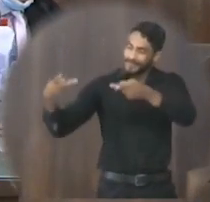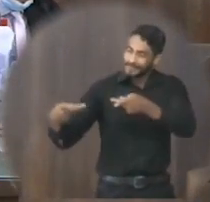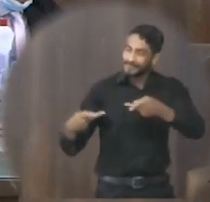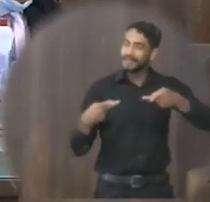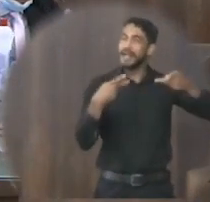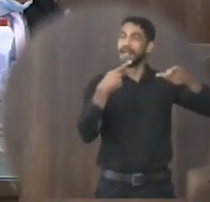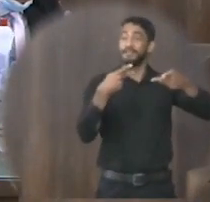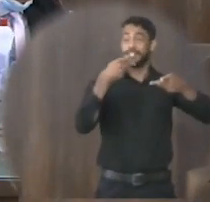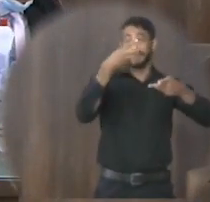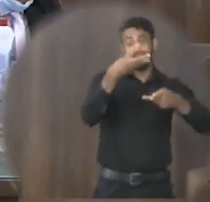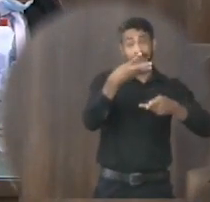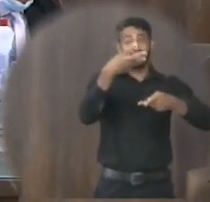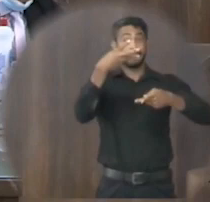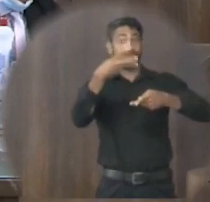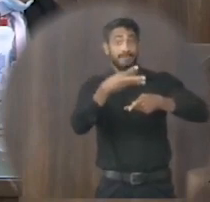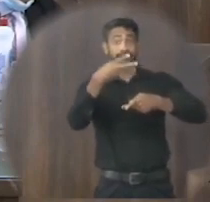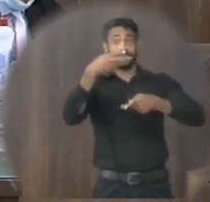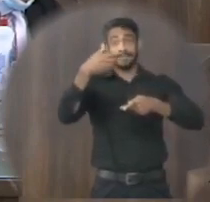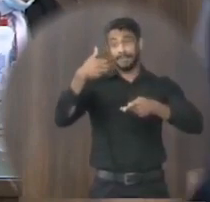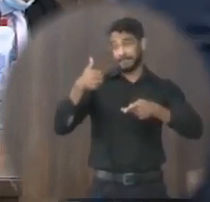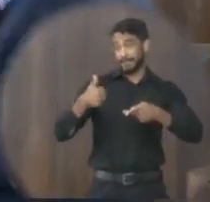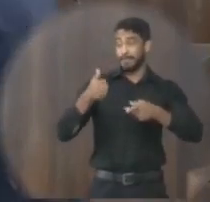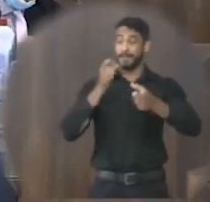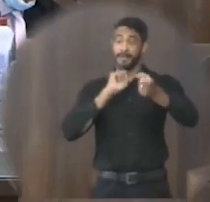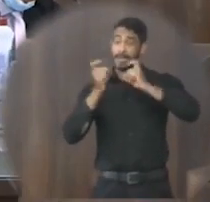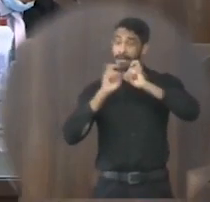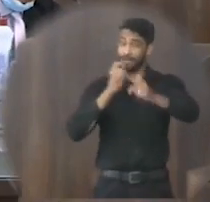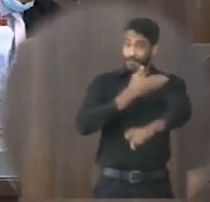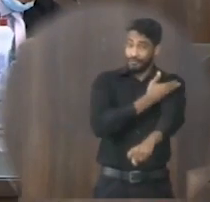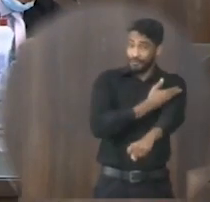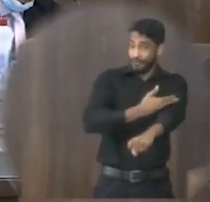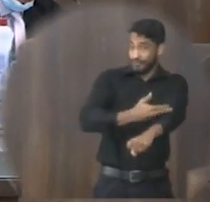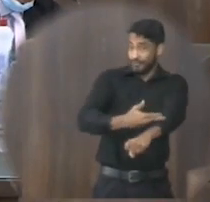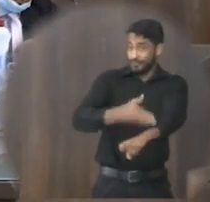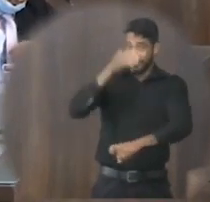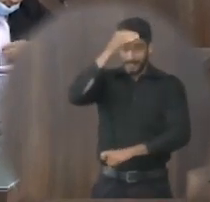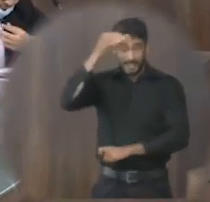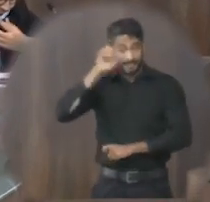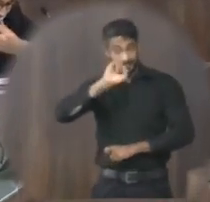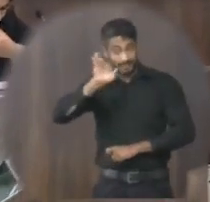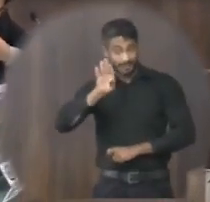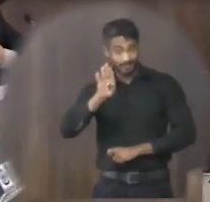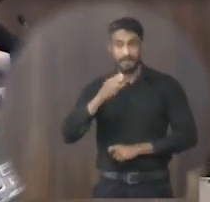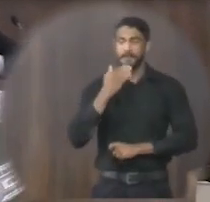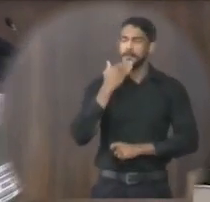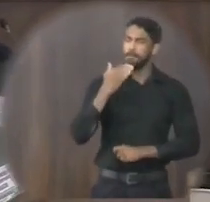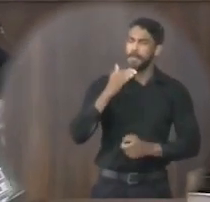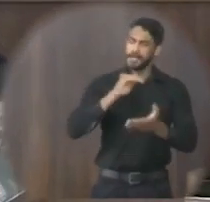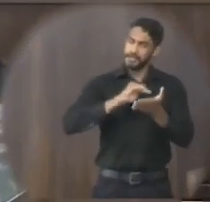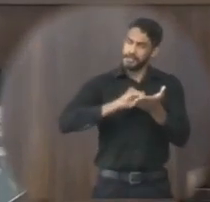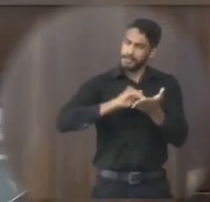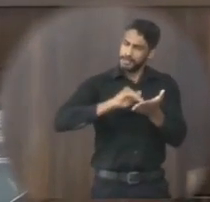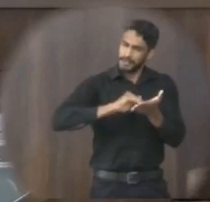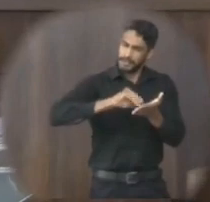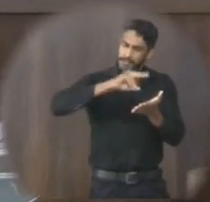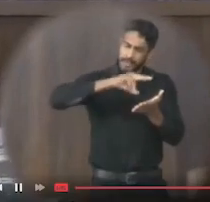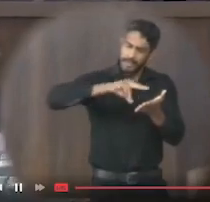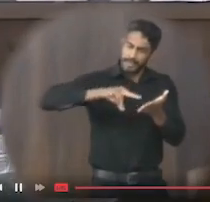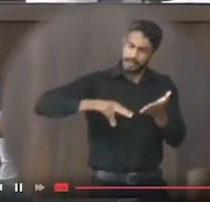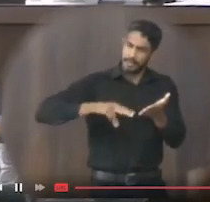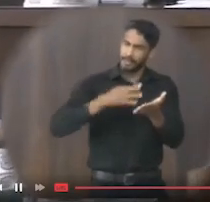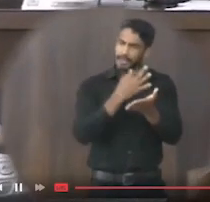A 31ª reunião ordinária da Câmara Municipal de Janaúba Solicito ao seu secretário que faça a chamada dos vereadores